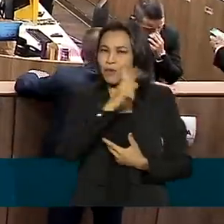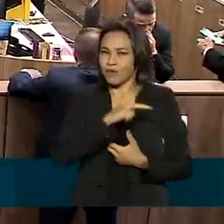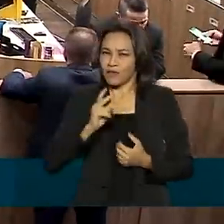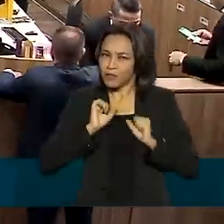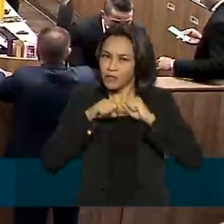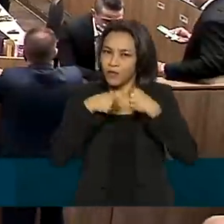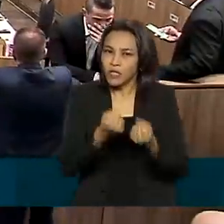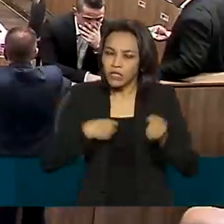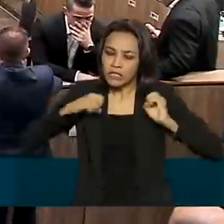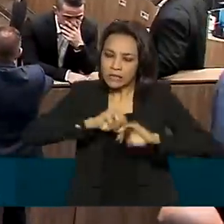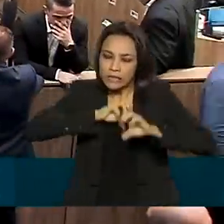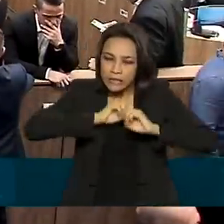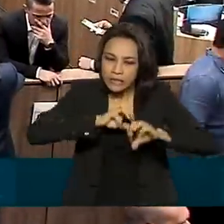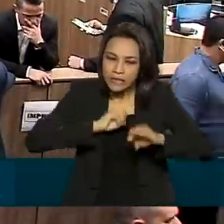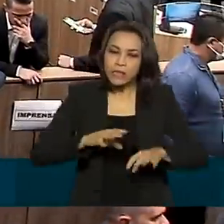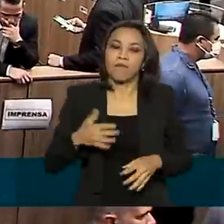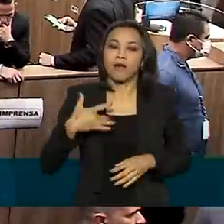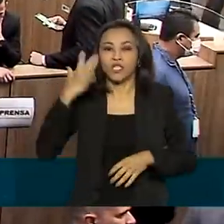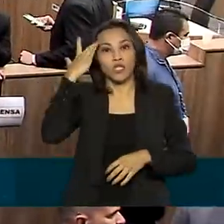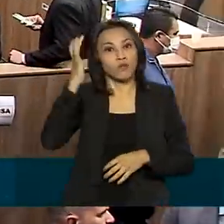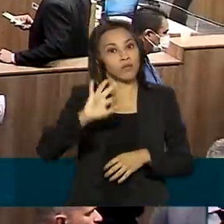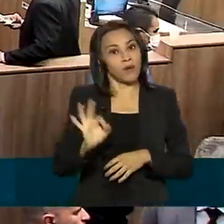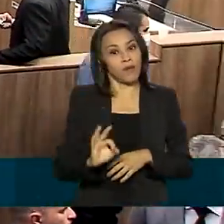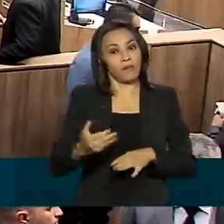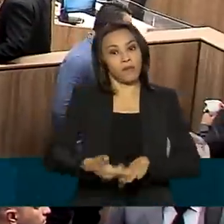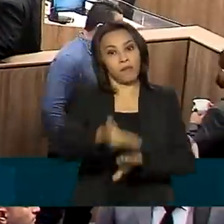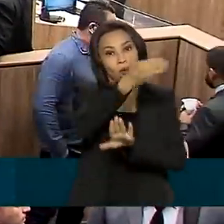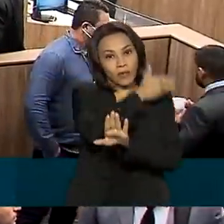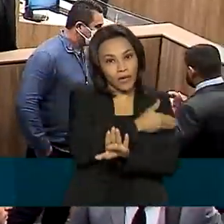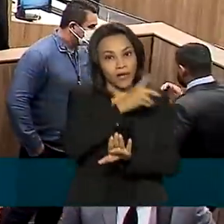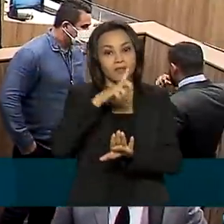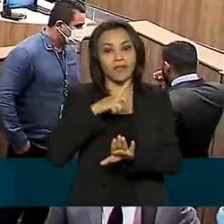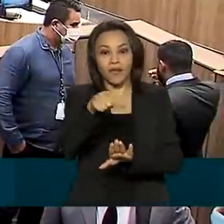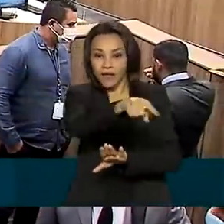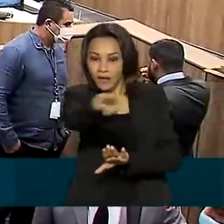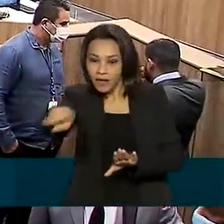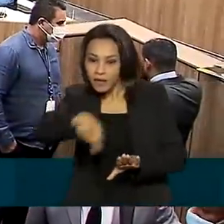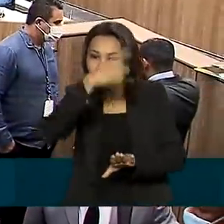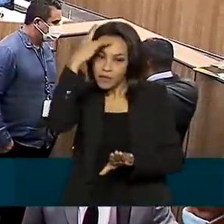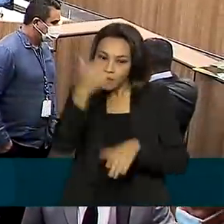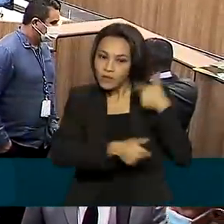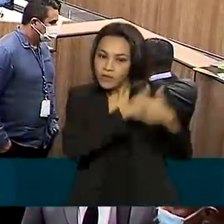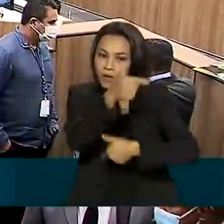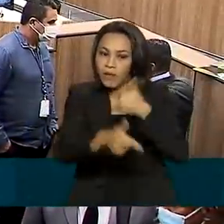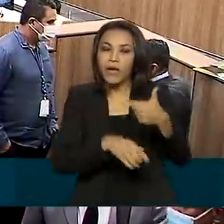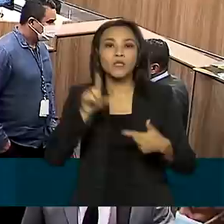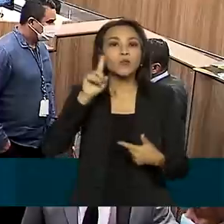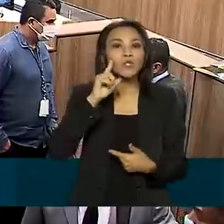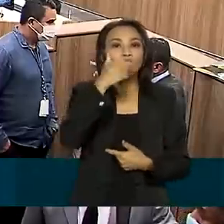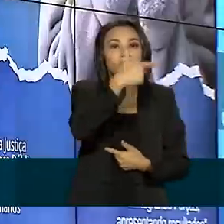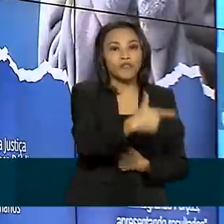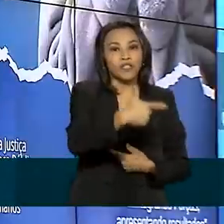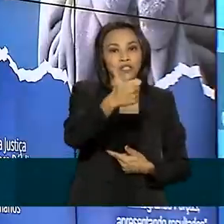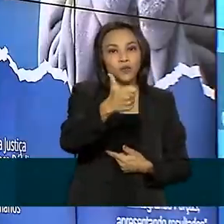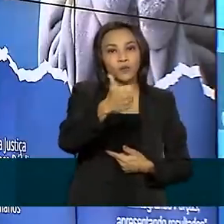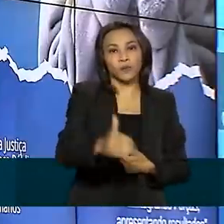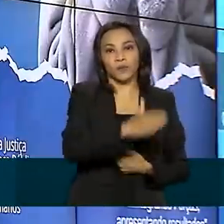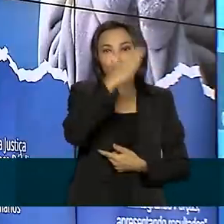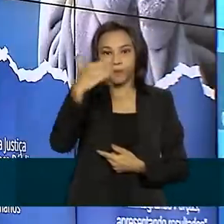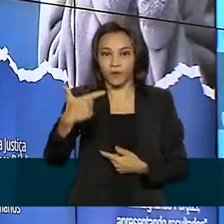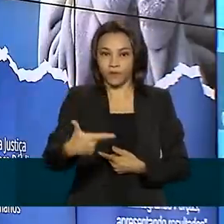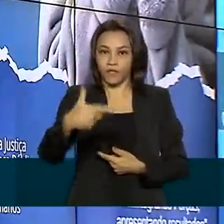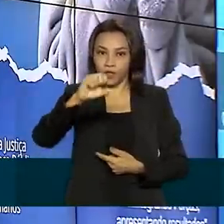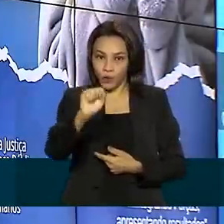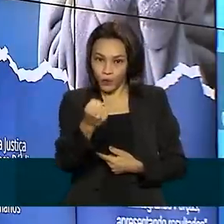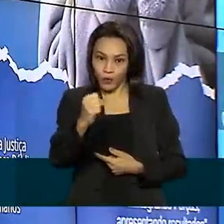há atores que nem imaginamos que estão trabalhando para que nos dias 21 e 28 de novembro tudo